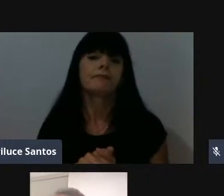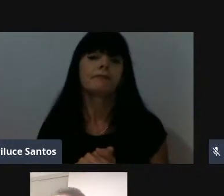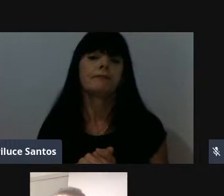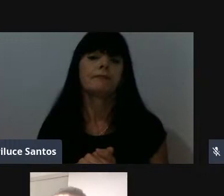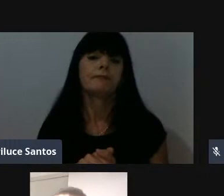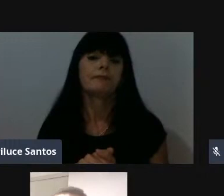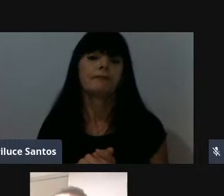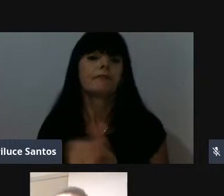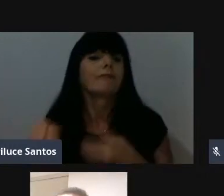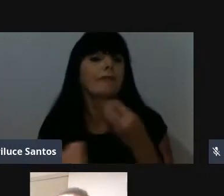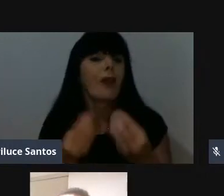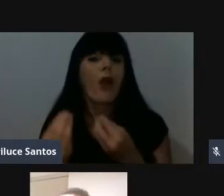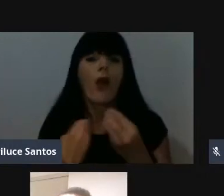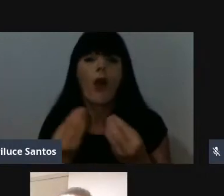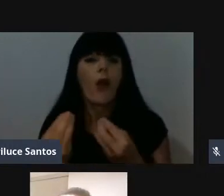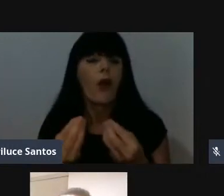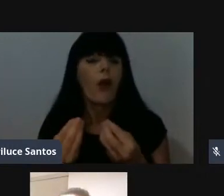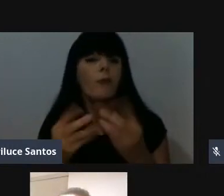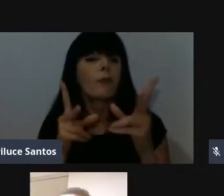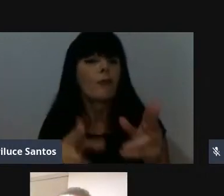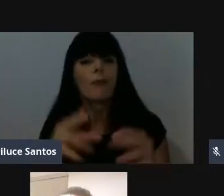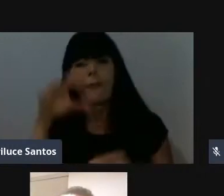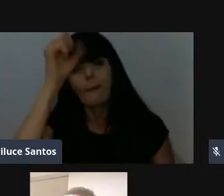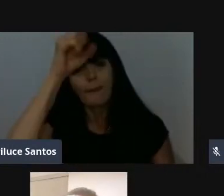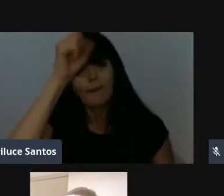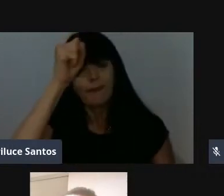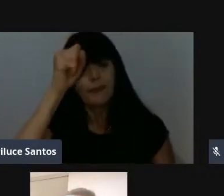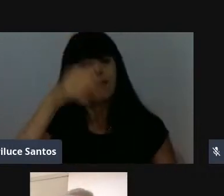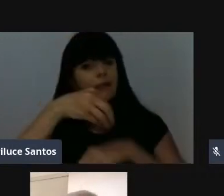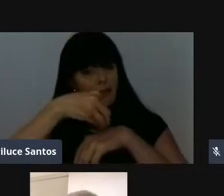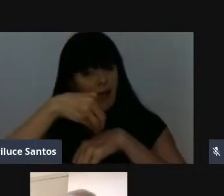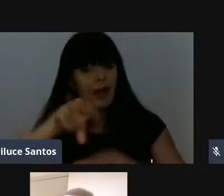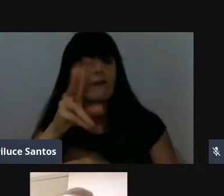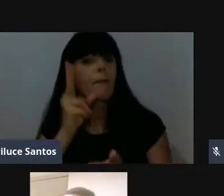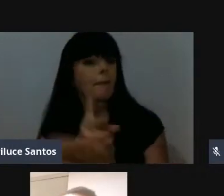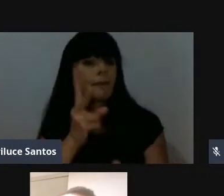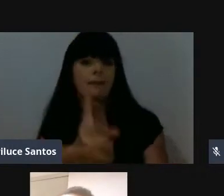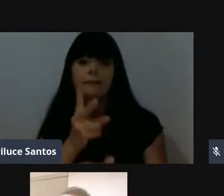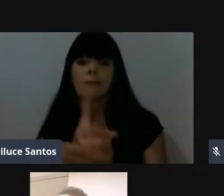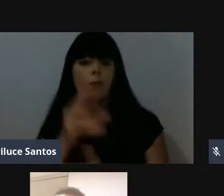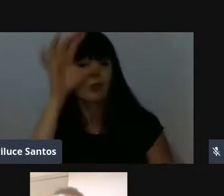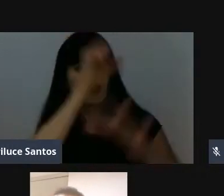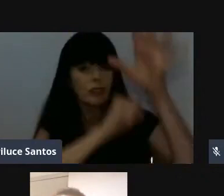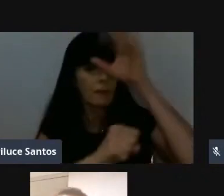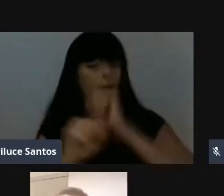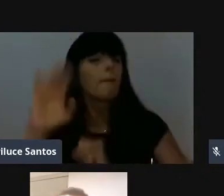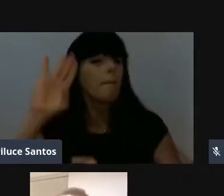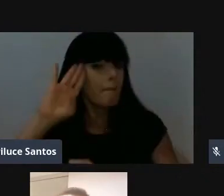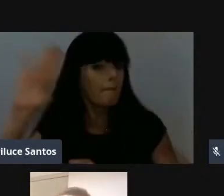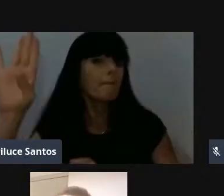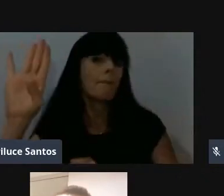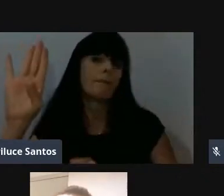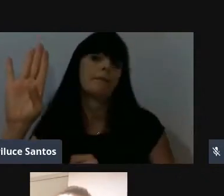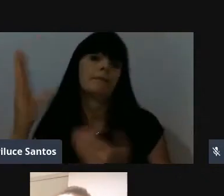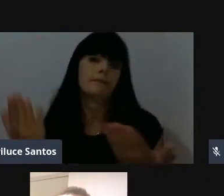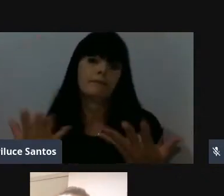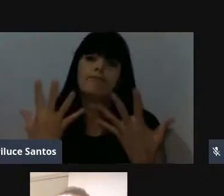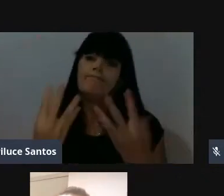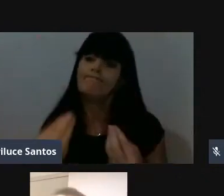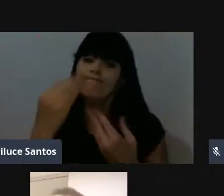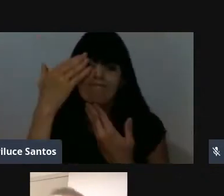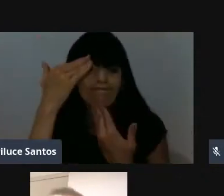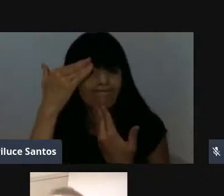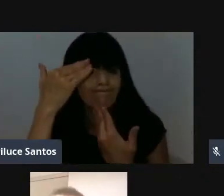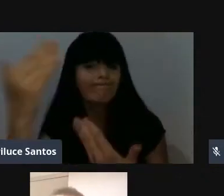como se fosse um aprendizado, ele, a gente carrega ele para o resto da vida, né, o que a gente aprende é o principal, né, então, muito obrigado